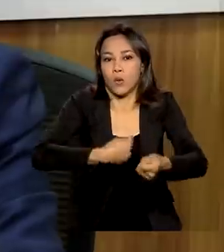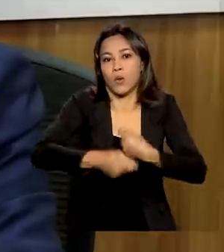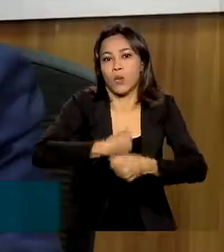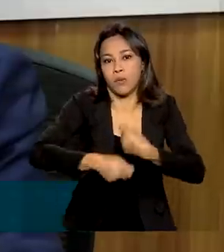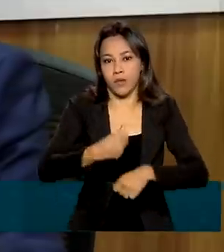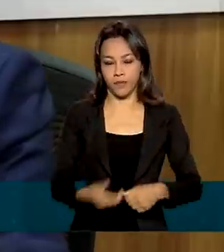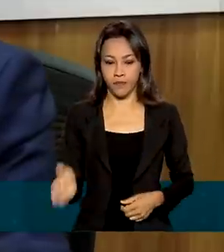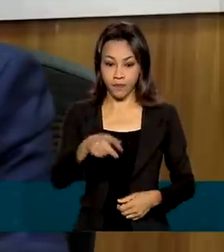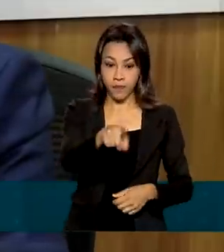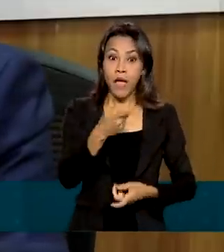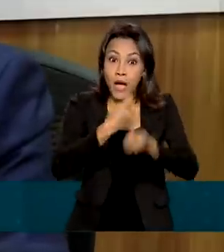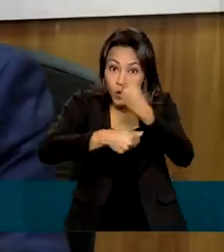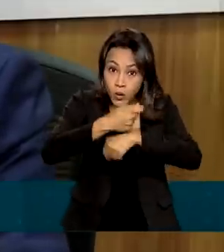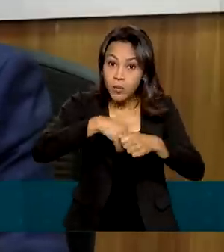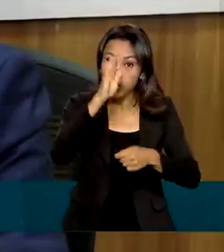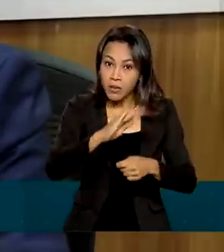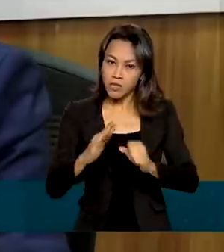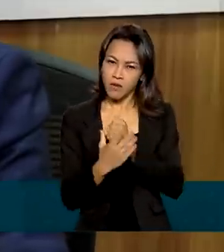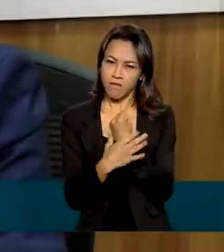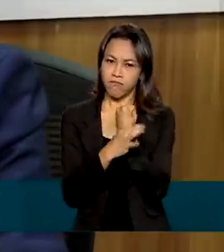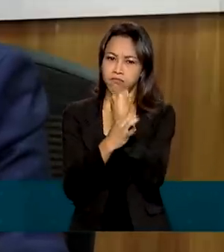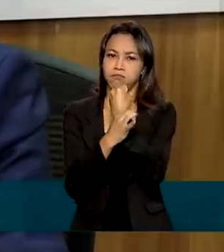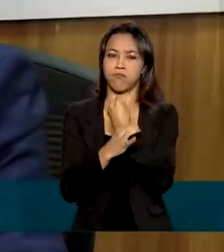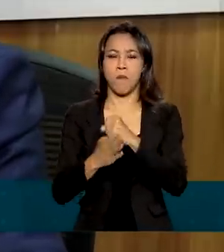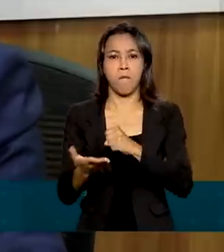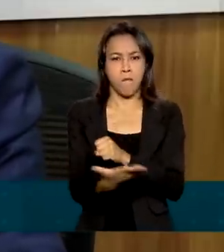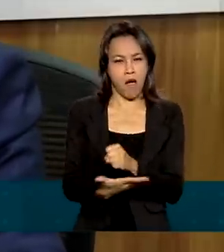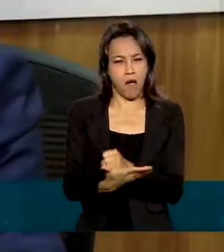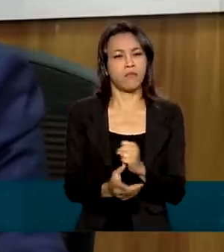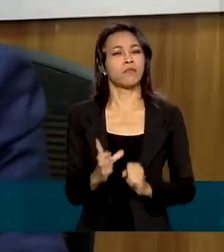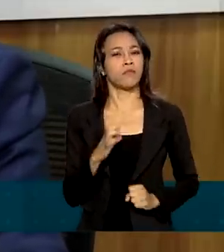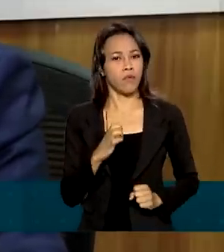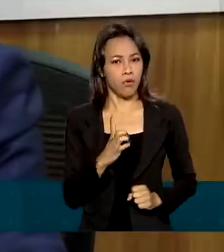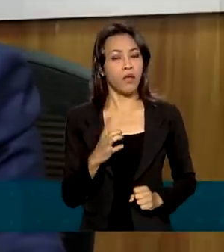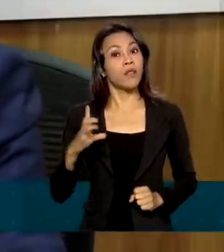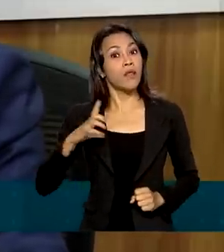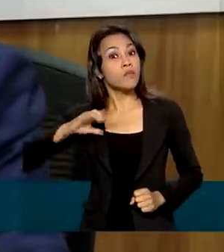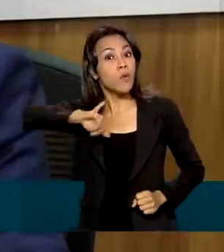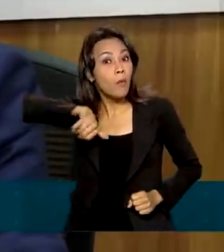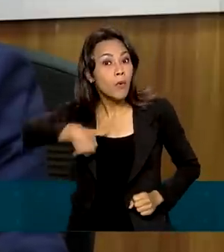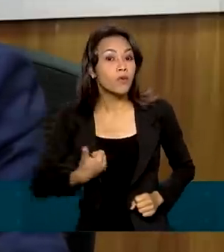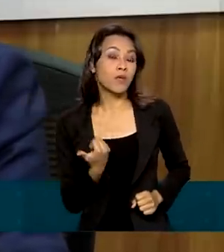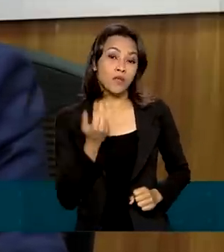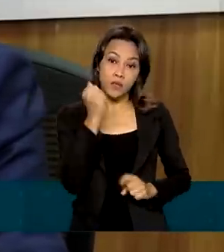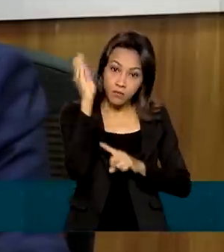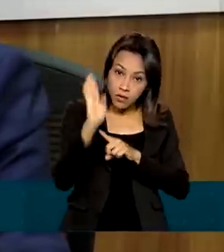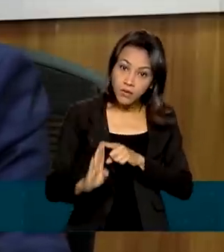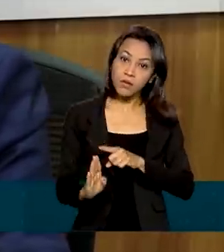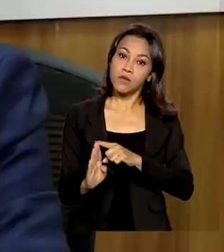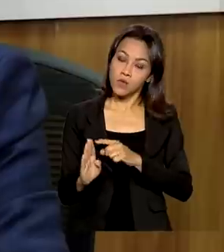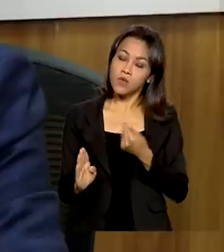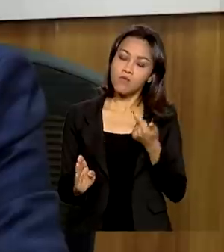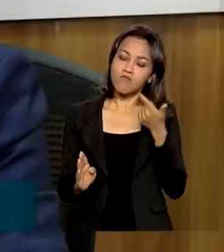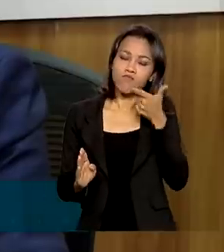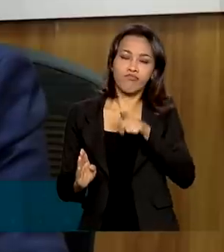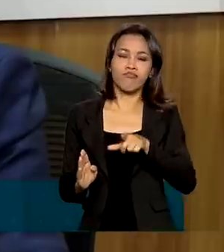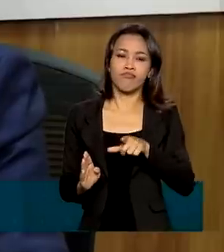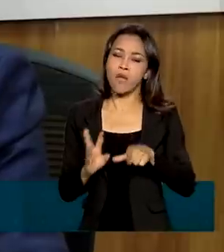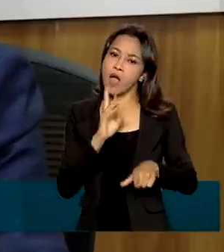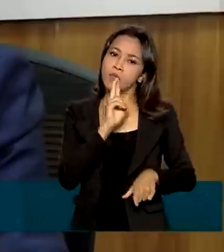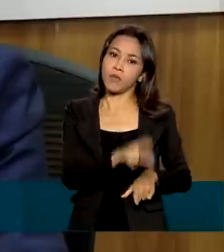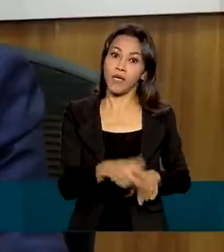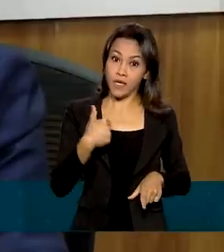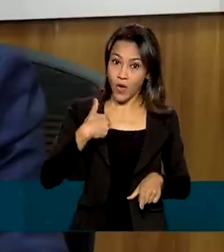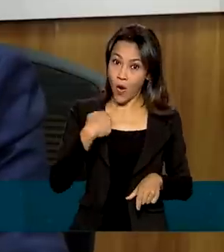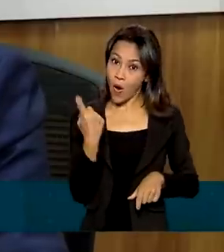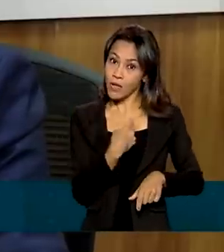sólida, os nossos fundamentos são fortes, nós temos grandes oportunidades e o Brasil pôde responder e a gente ficou muito feliz